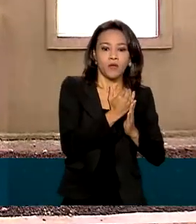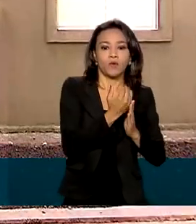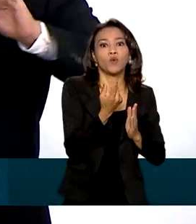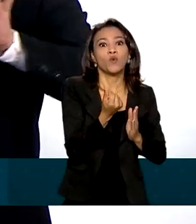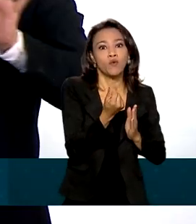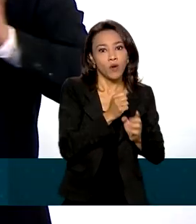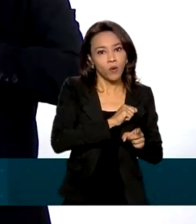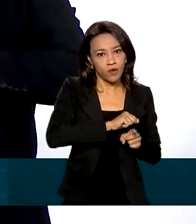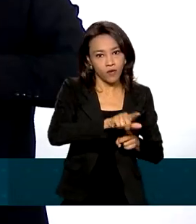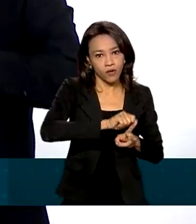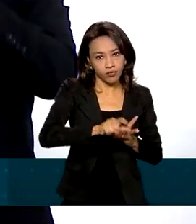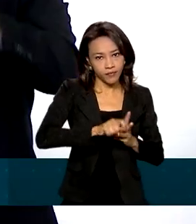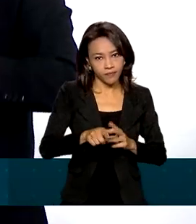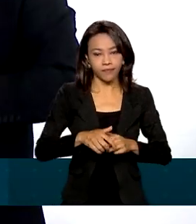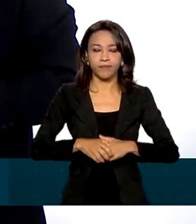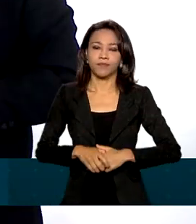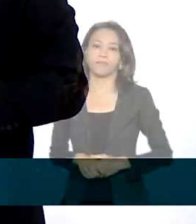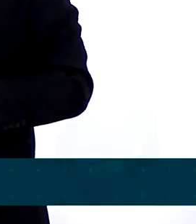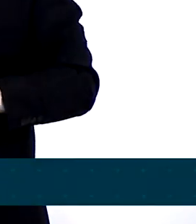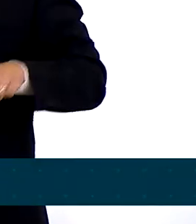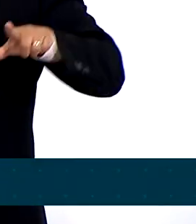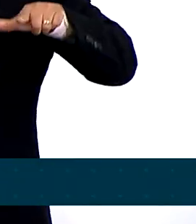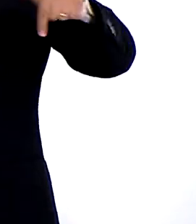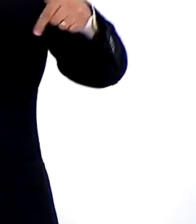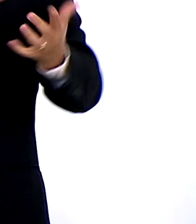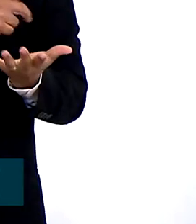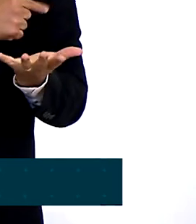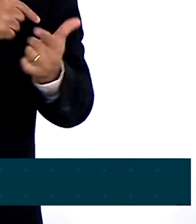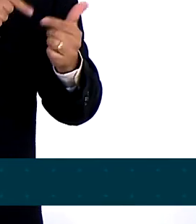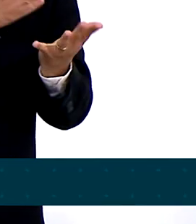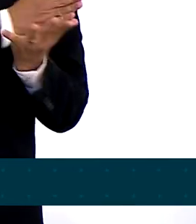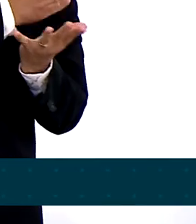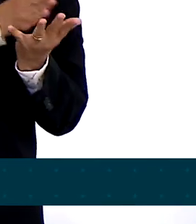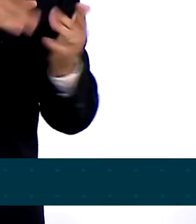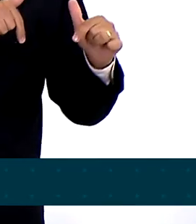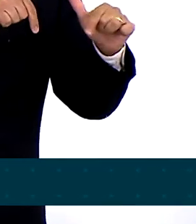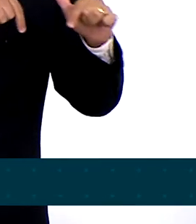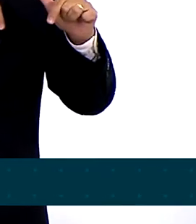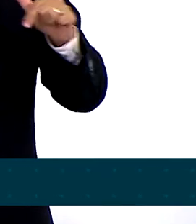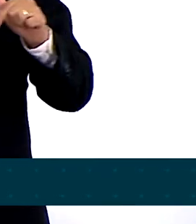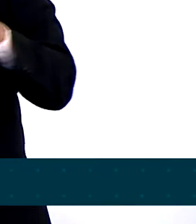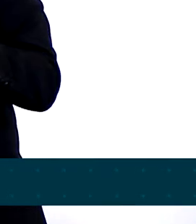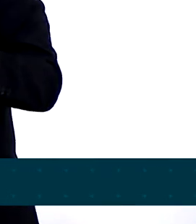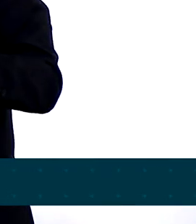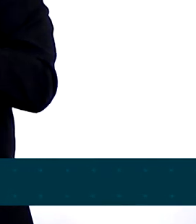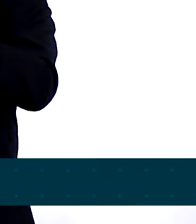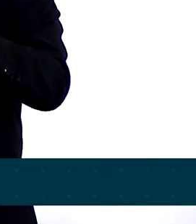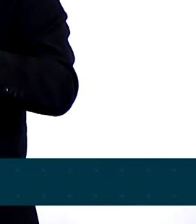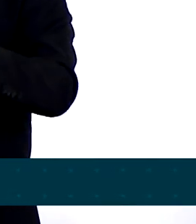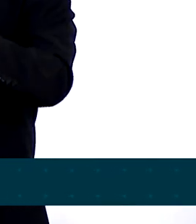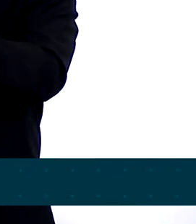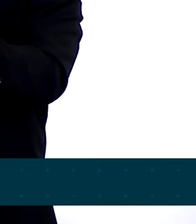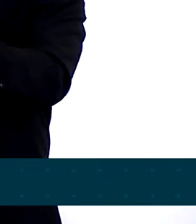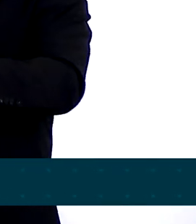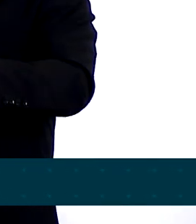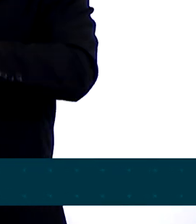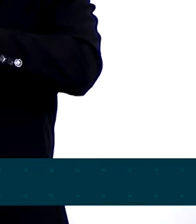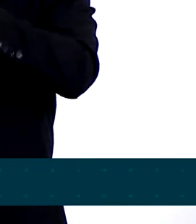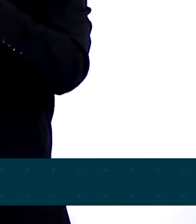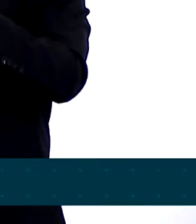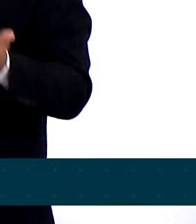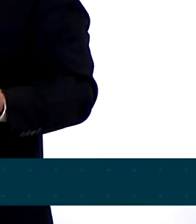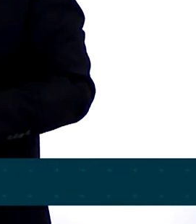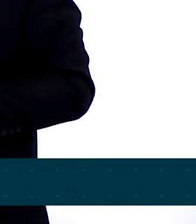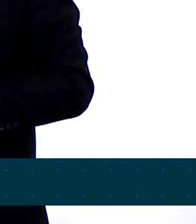Cada ação que está sendo desenvolvida aqui é para permitir que aqueles que estavam desenquadrados passem continuar enquadrados